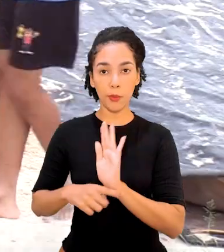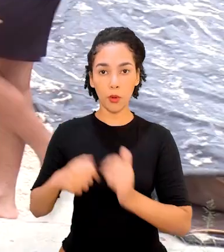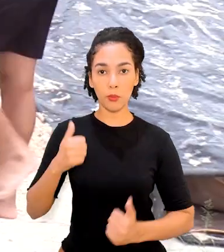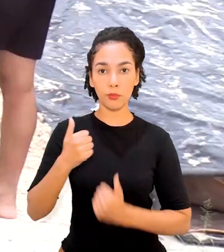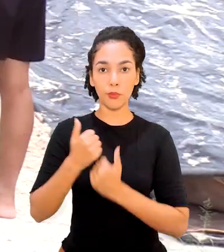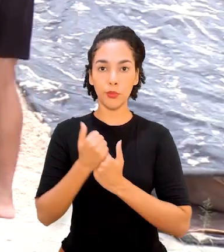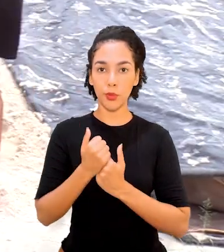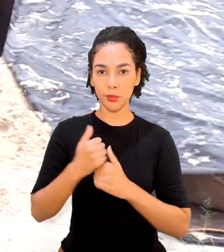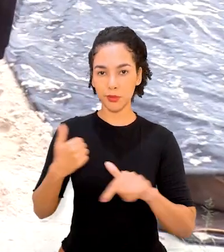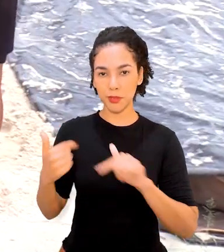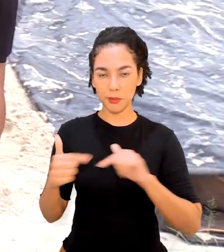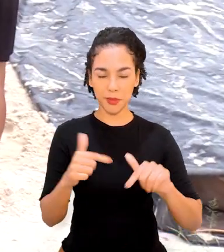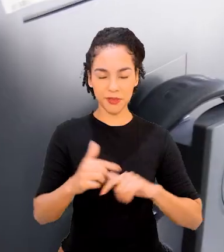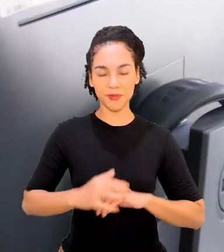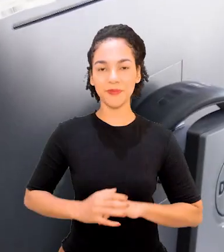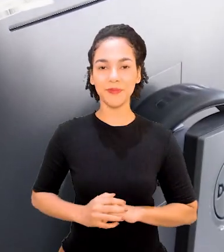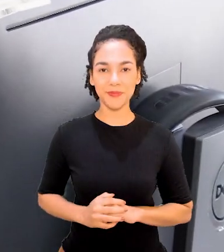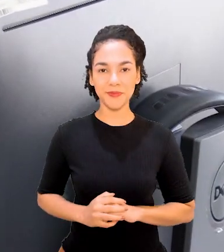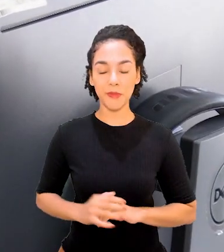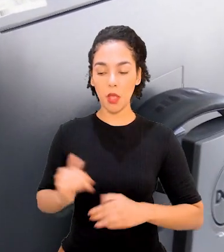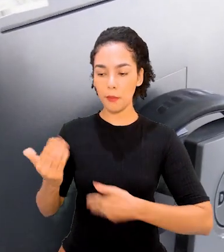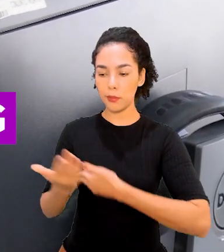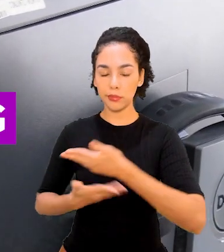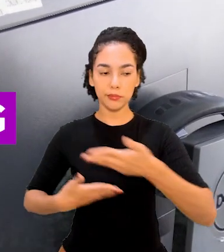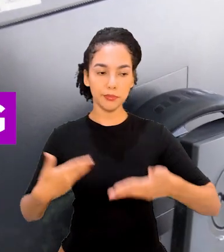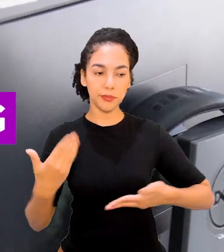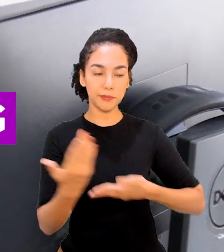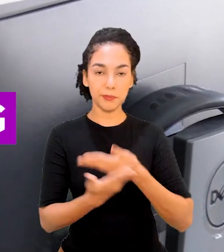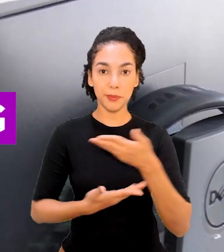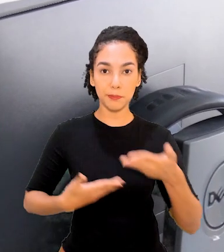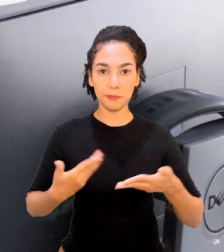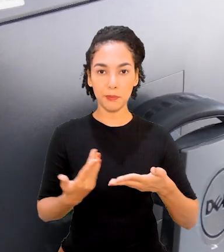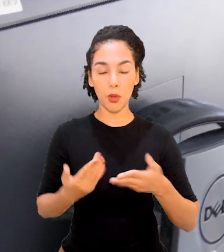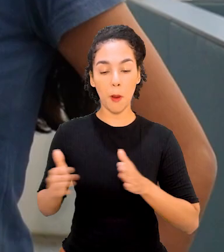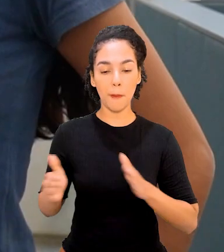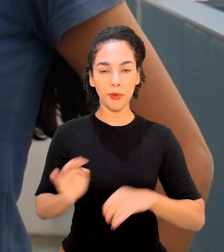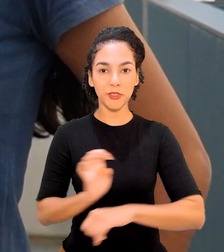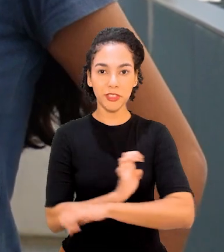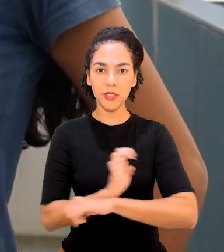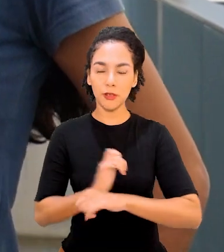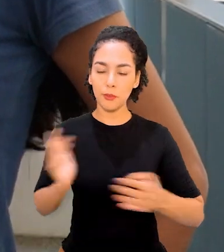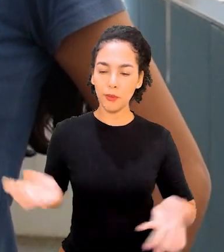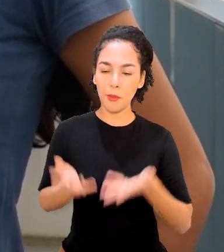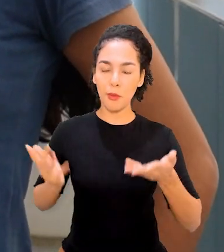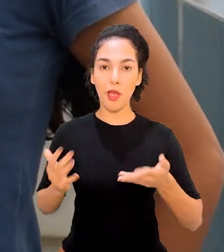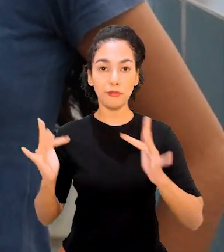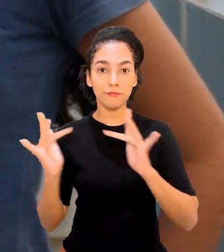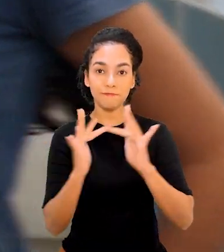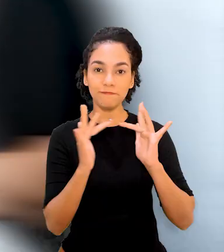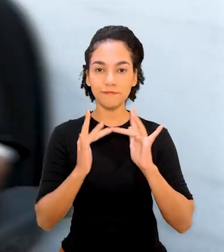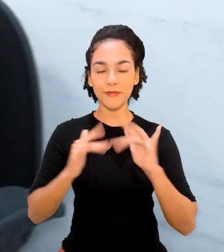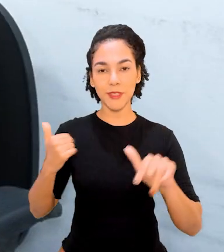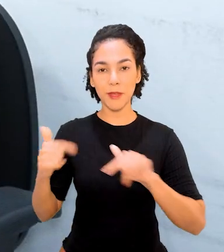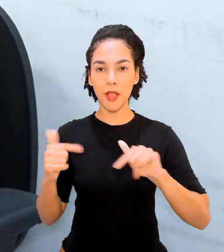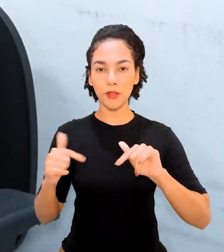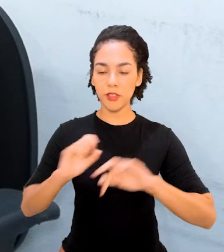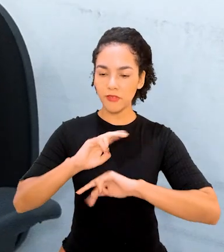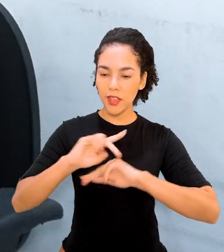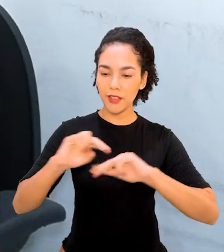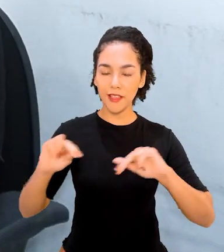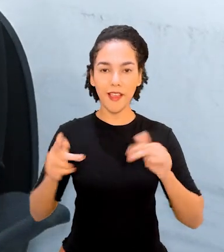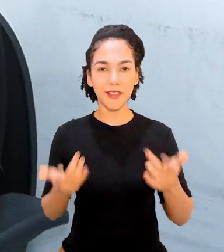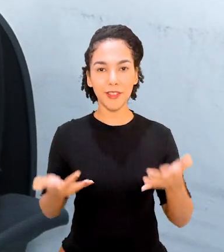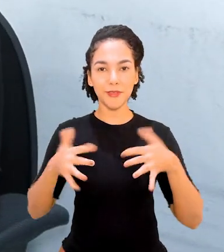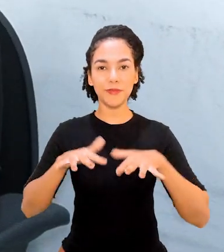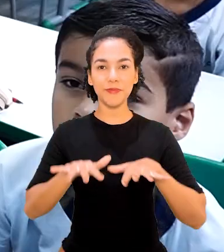desenvolvidas. A integração realizada durante o estágio promove o networking. Diversidade,